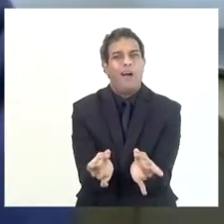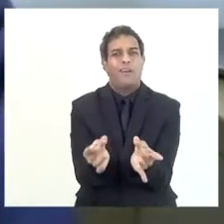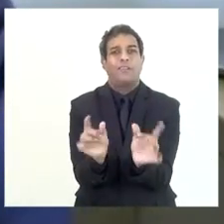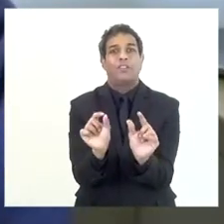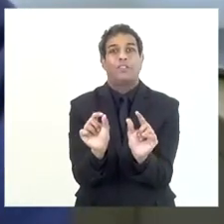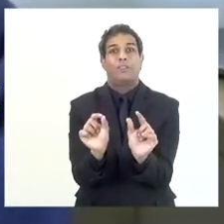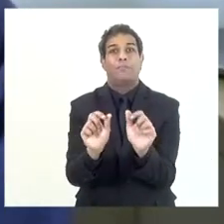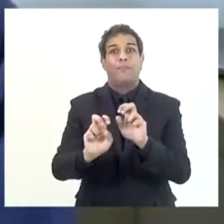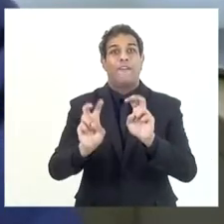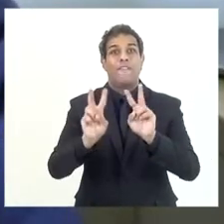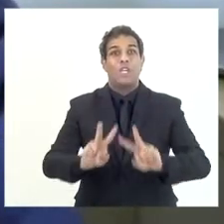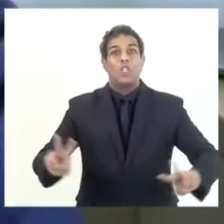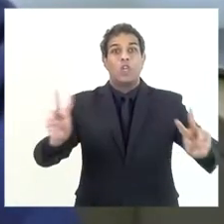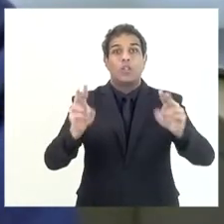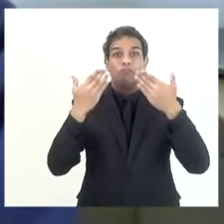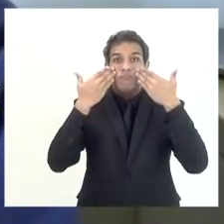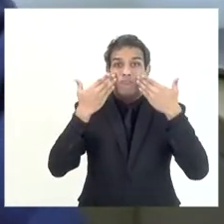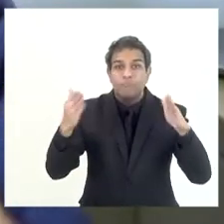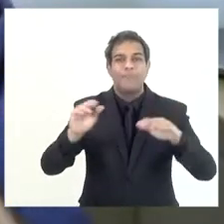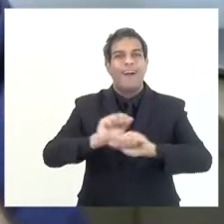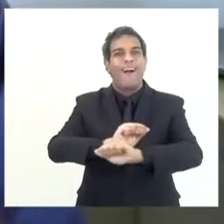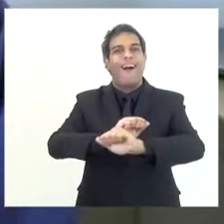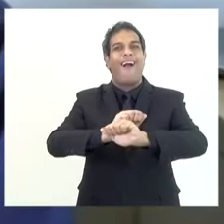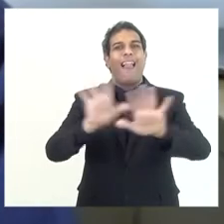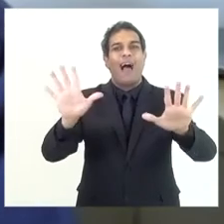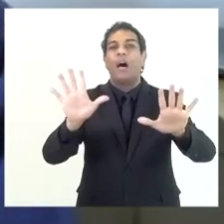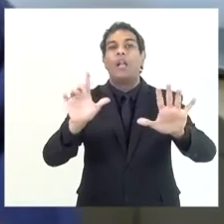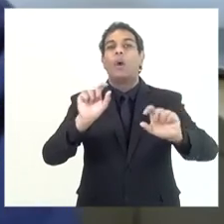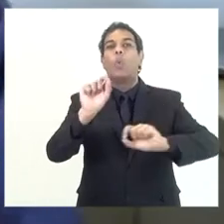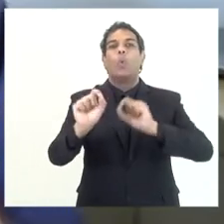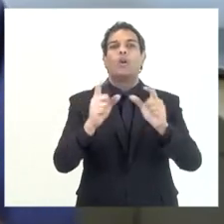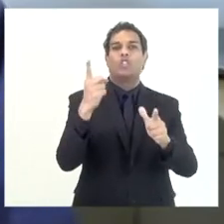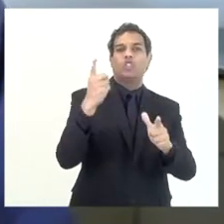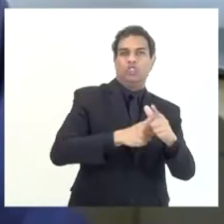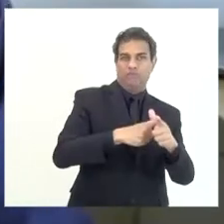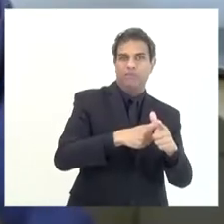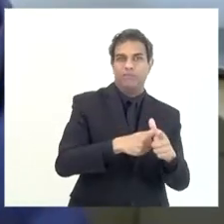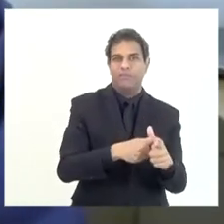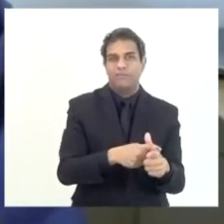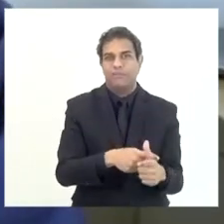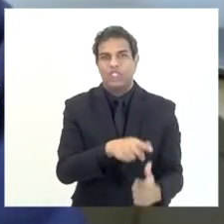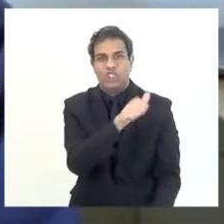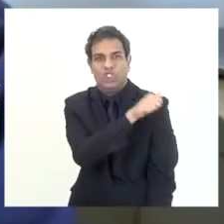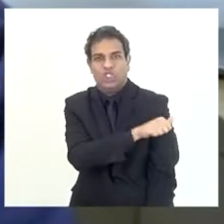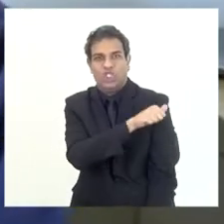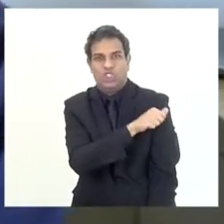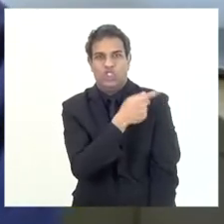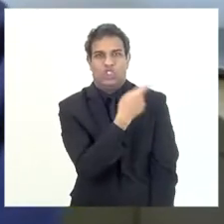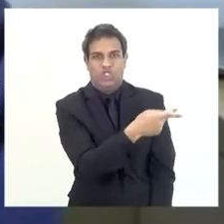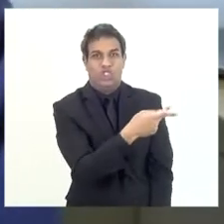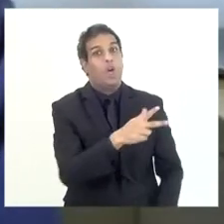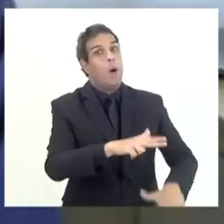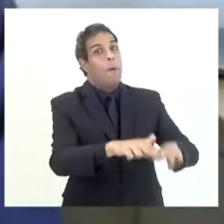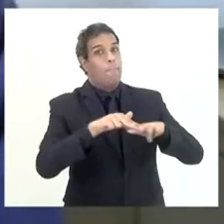da transparência e da clareza da dívida ativa, do porquê dessa audiência pública,